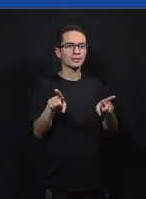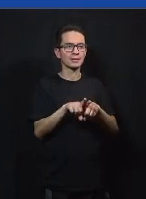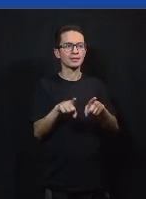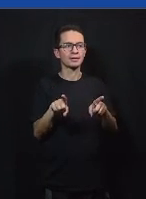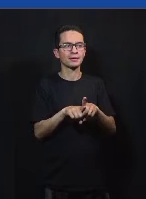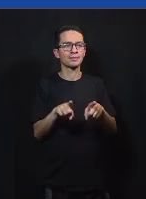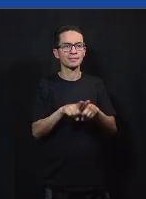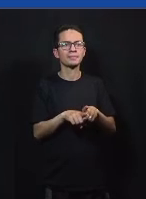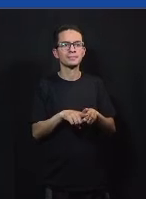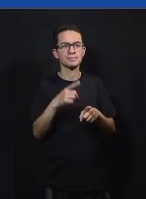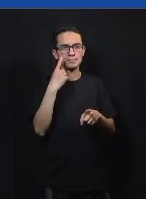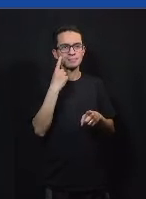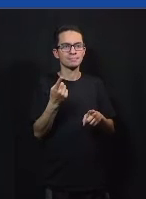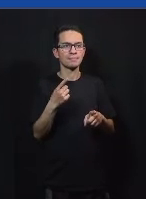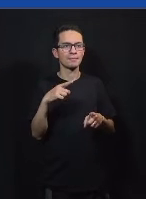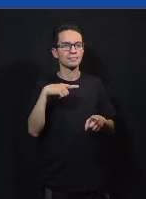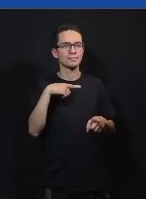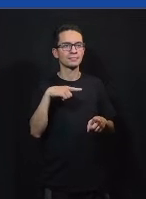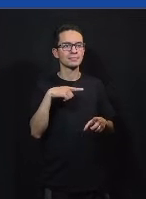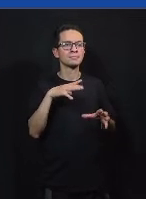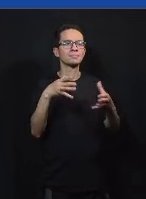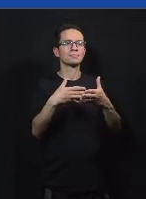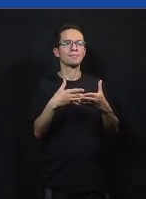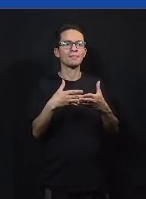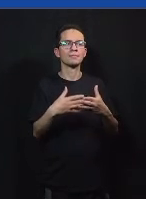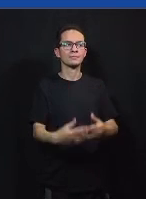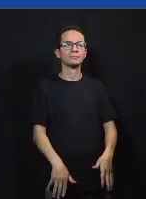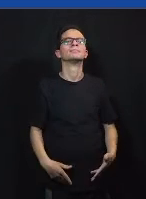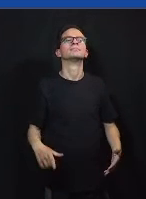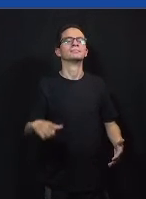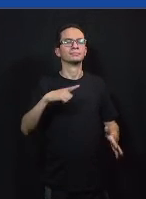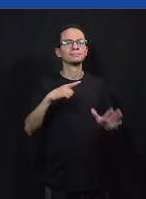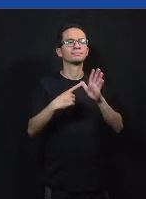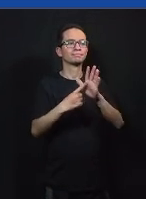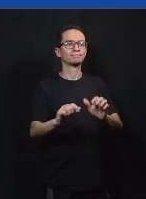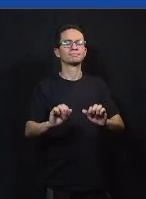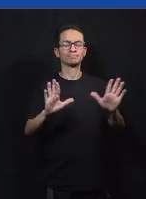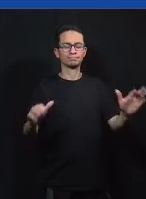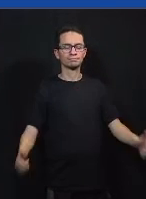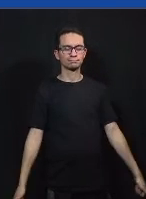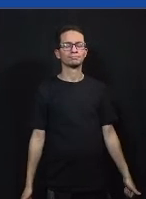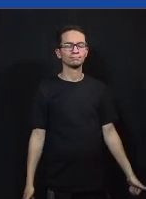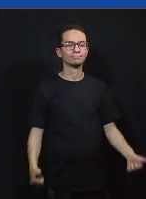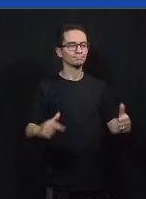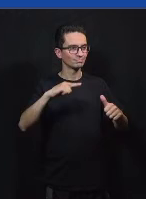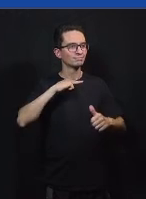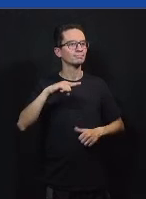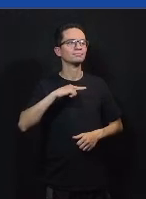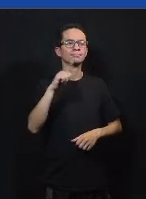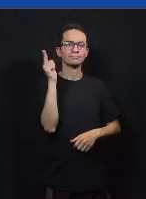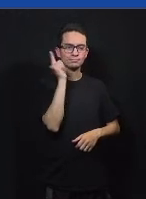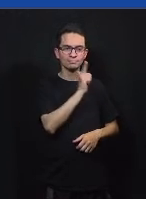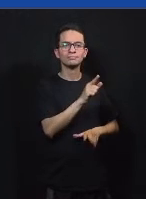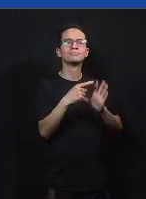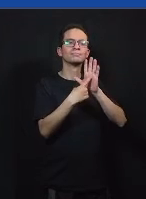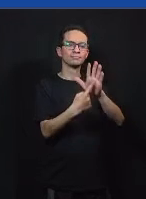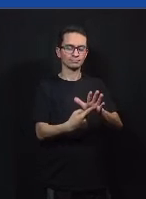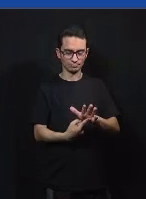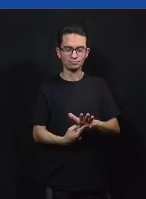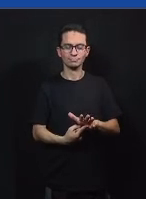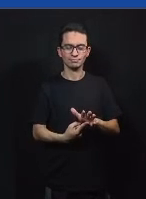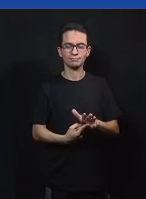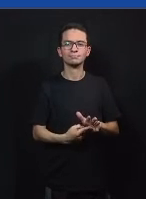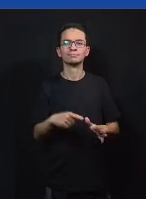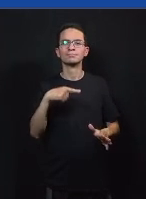eleitoral no fim do qual você tem um ganhador é claro mas o objetivo do debate é explorar uma questão